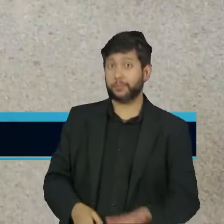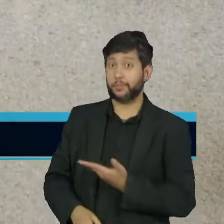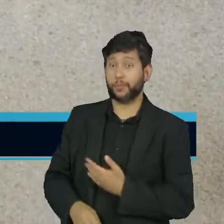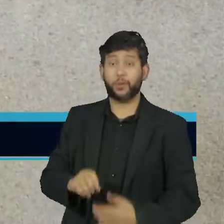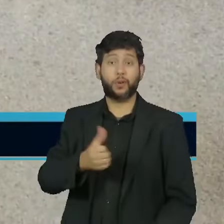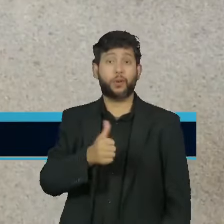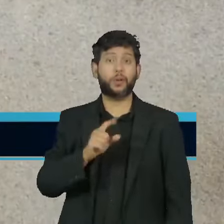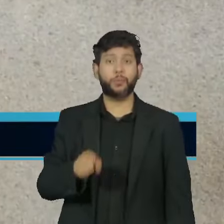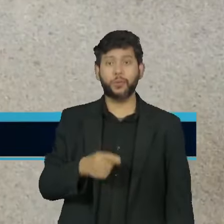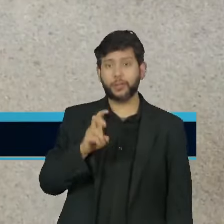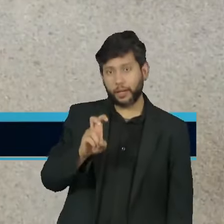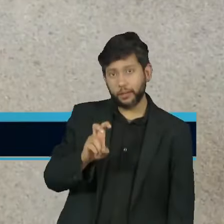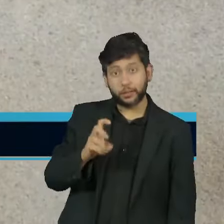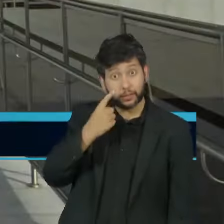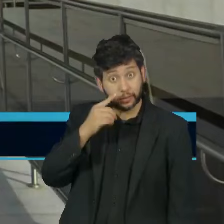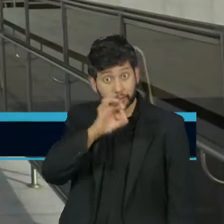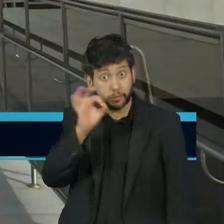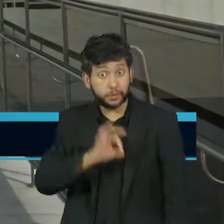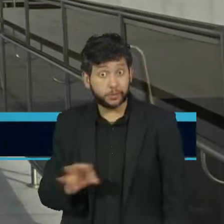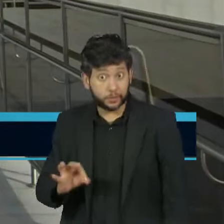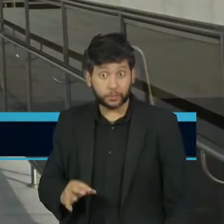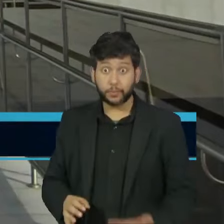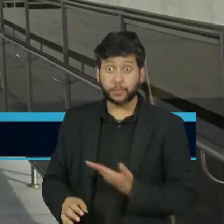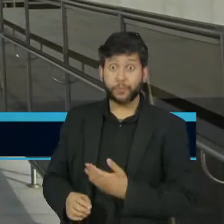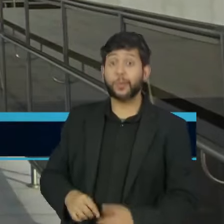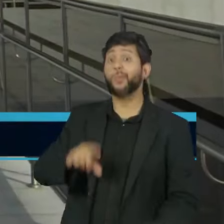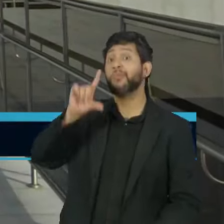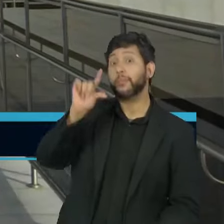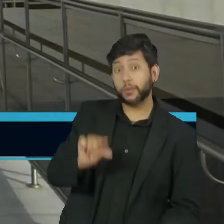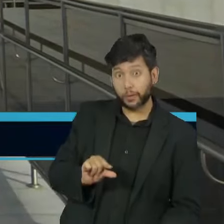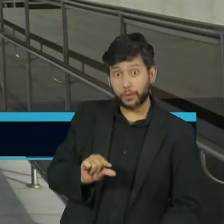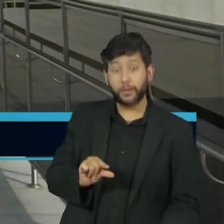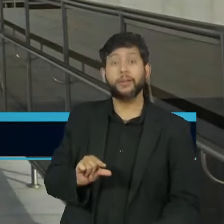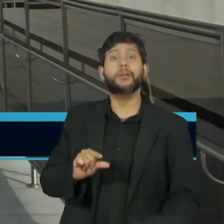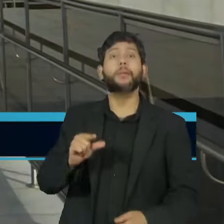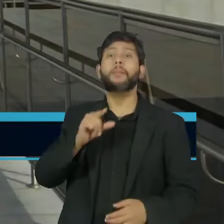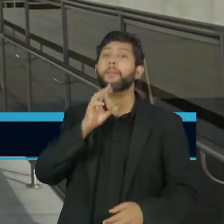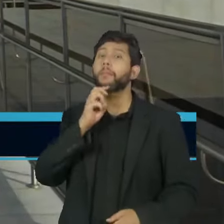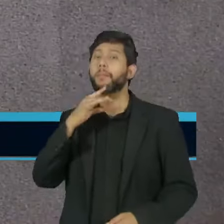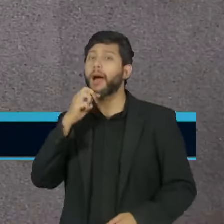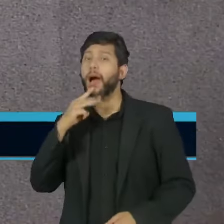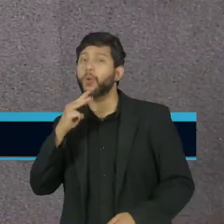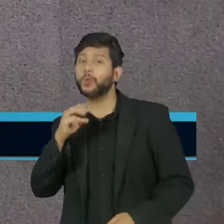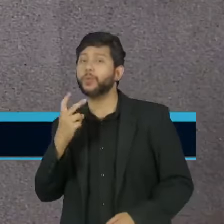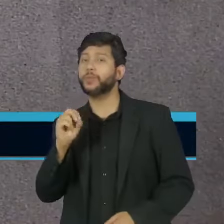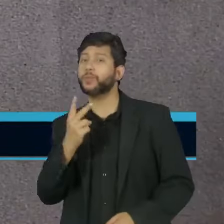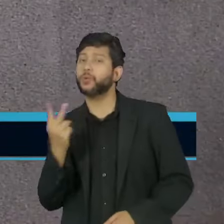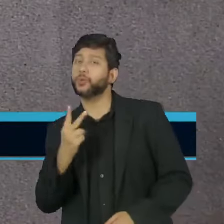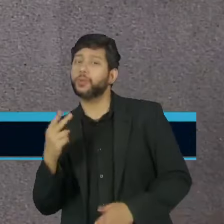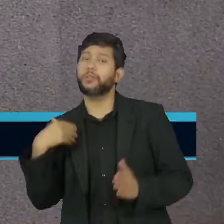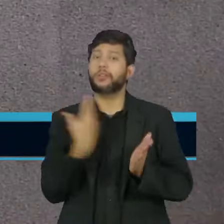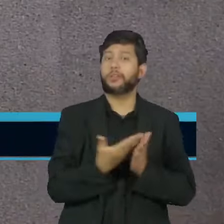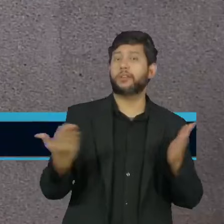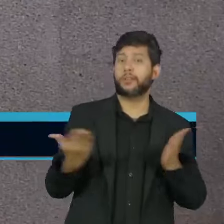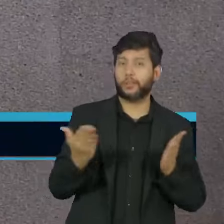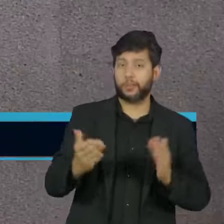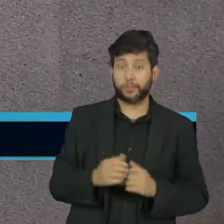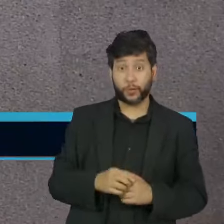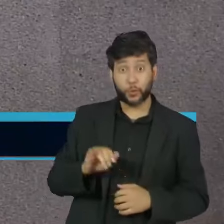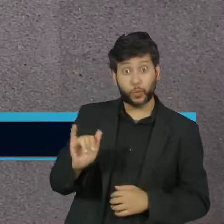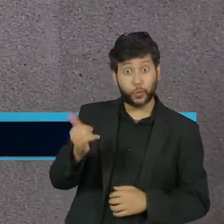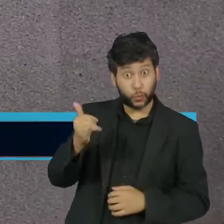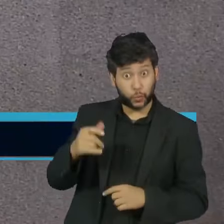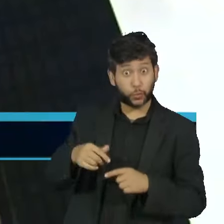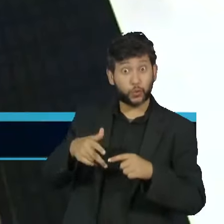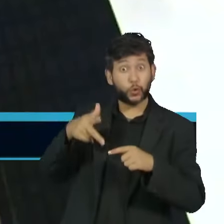11,25% ao ano, o menor patamar desde março de 2022. A decisão de cortar os juros